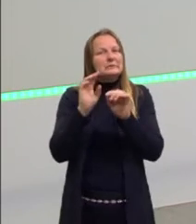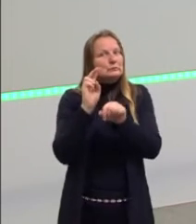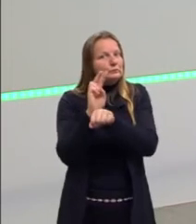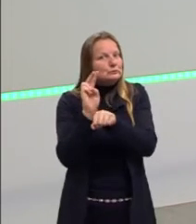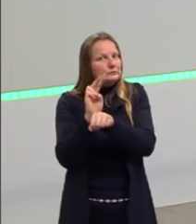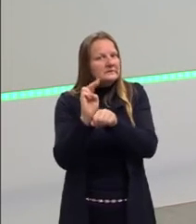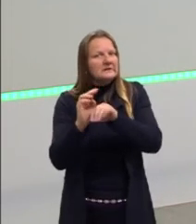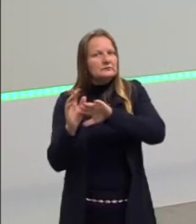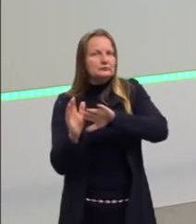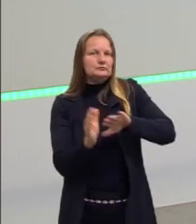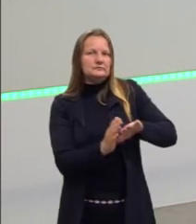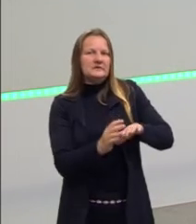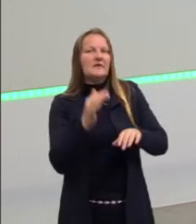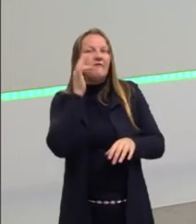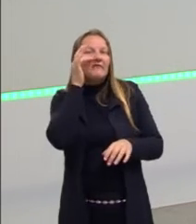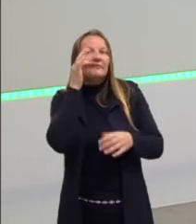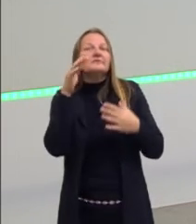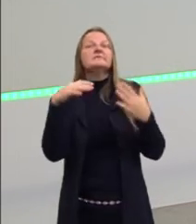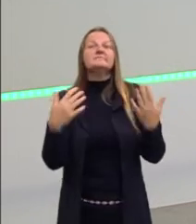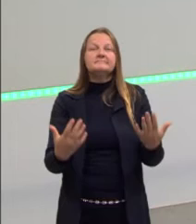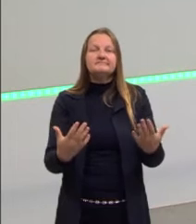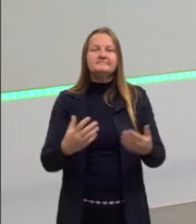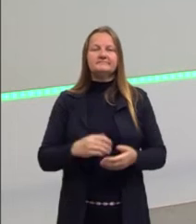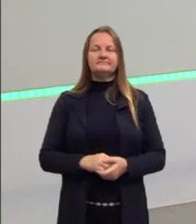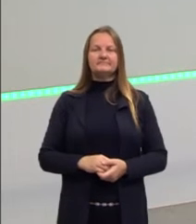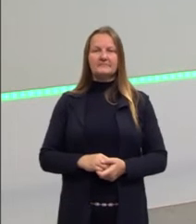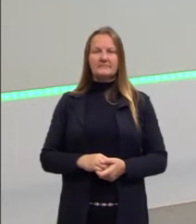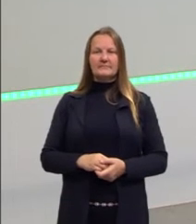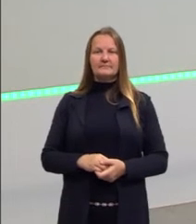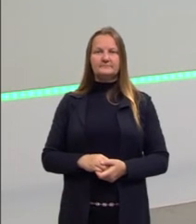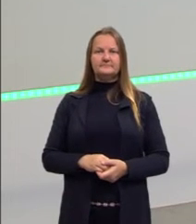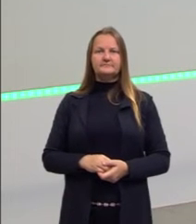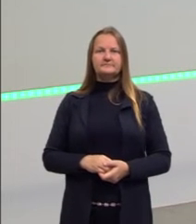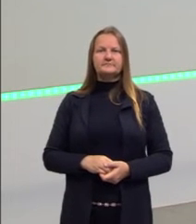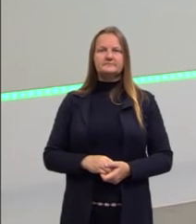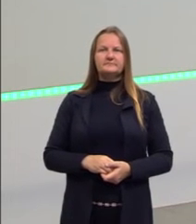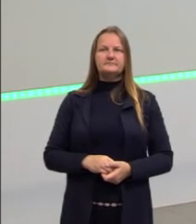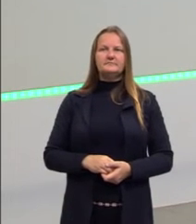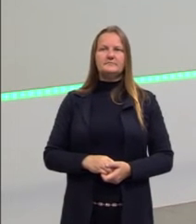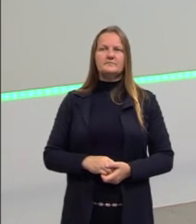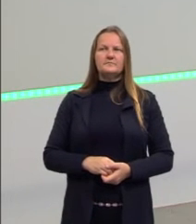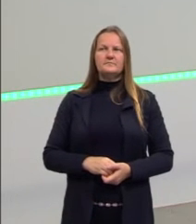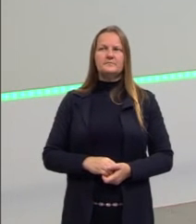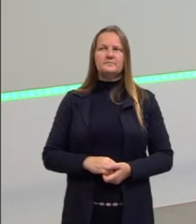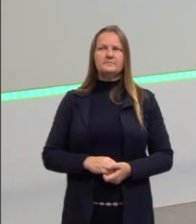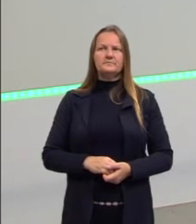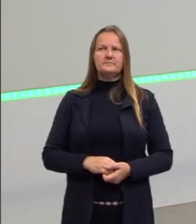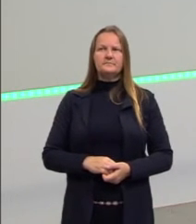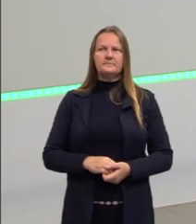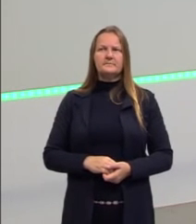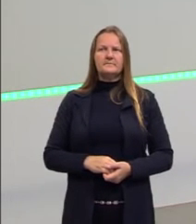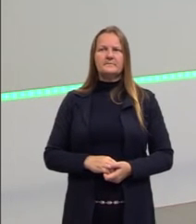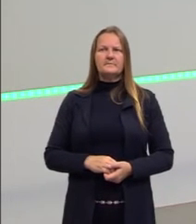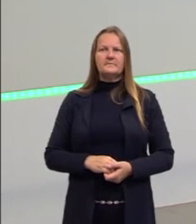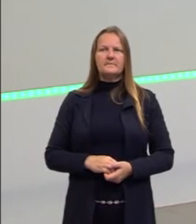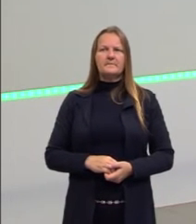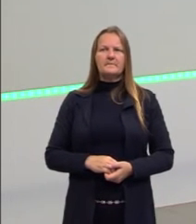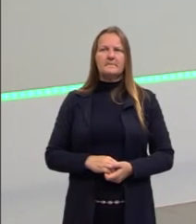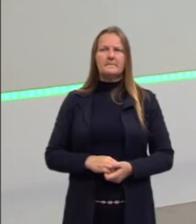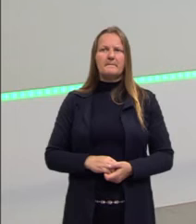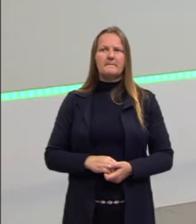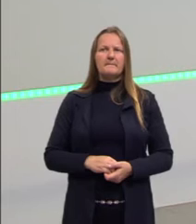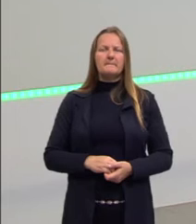também, aliando por, optar por alimentos naturais. Ai, tem coisa mais natural que fruta também, né, gente?